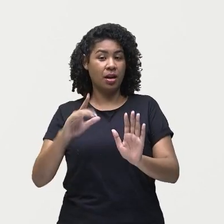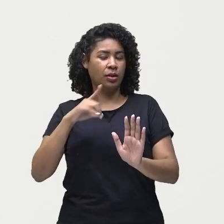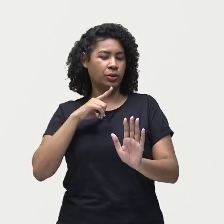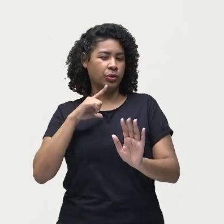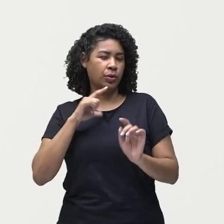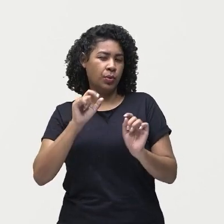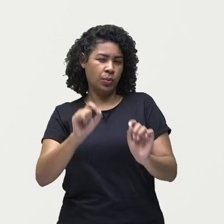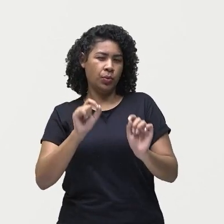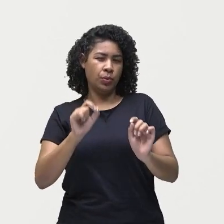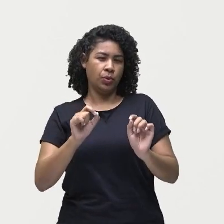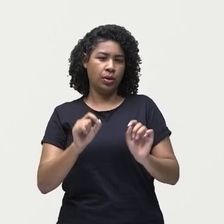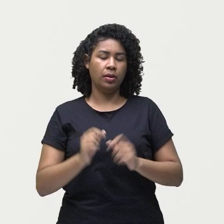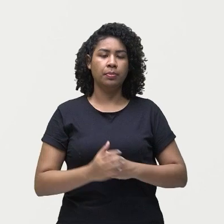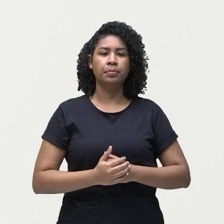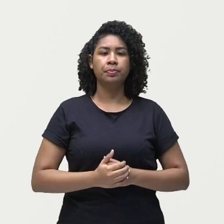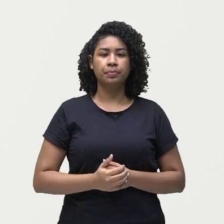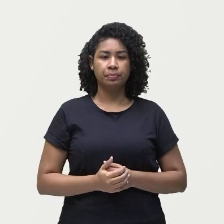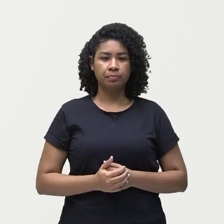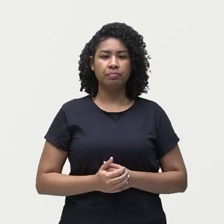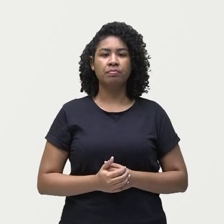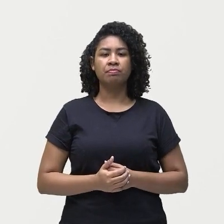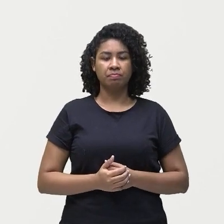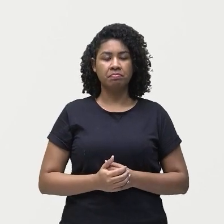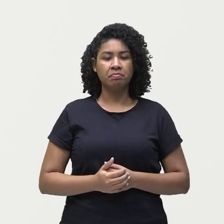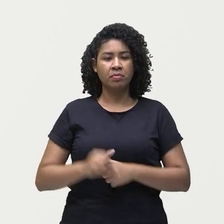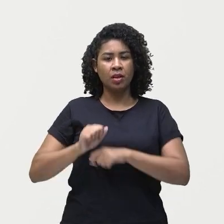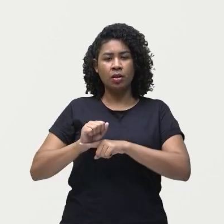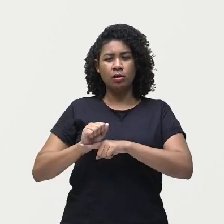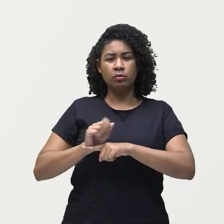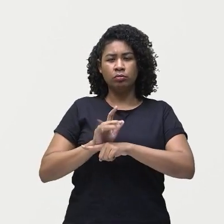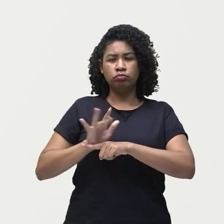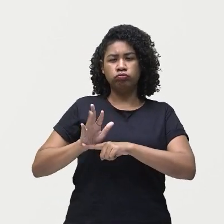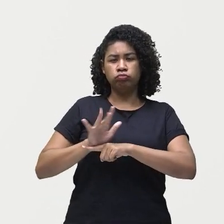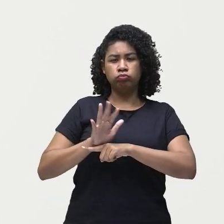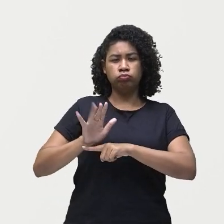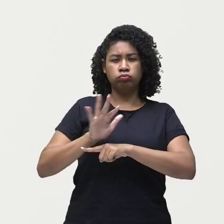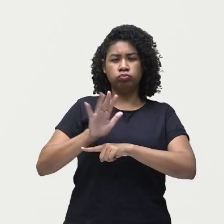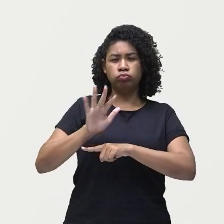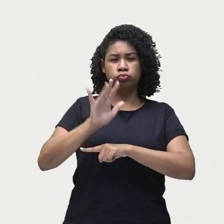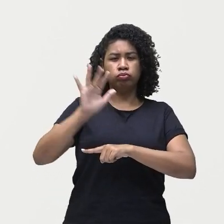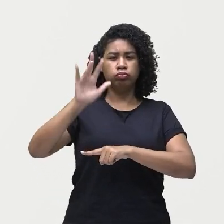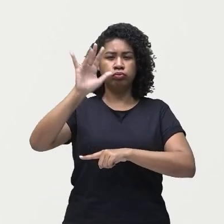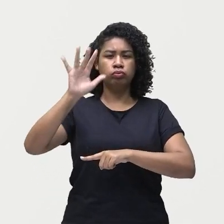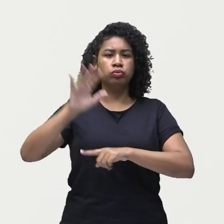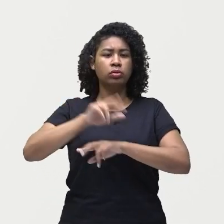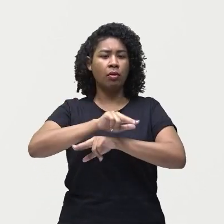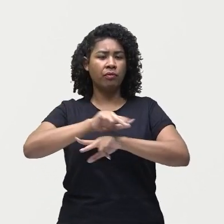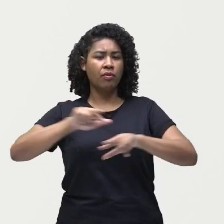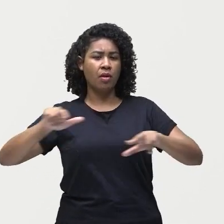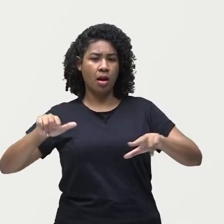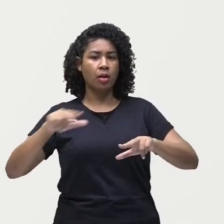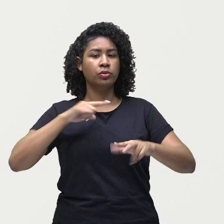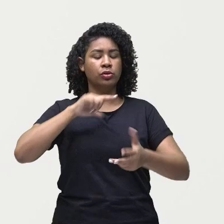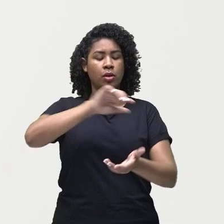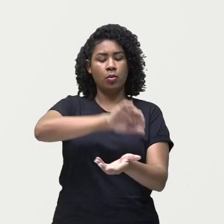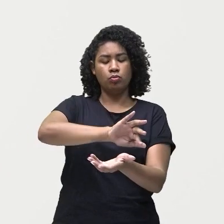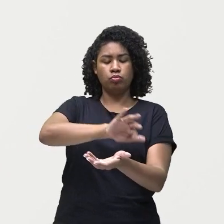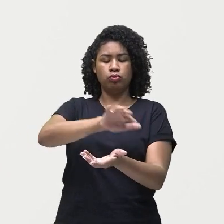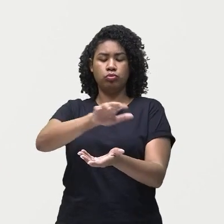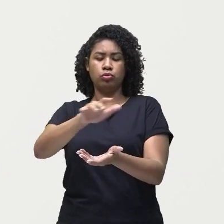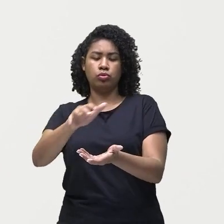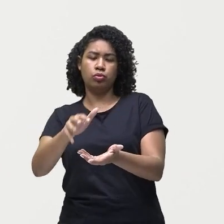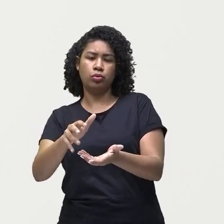a intensidade desses gases, você vai ter aqui os gases do efeito estufa, que